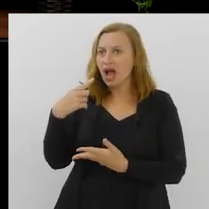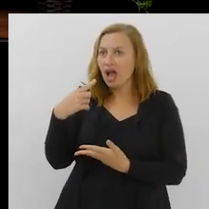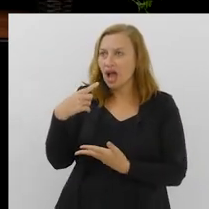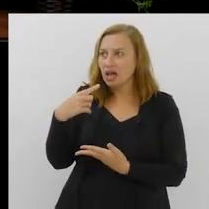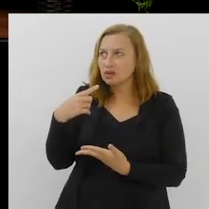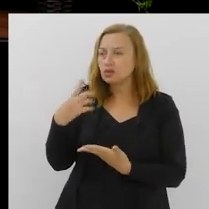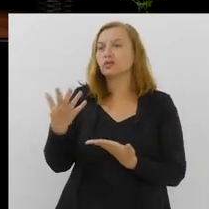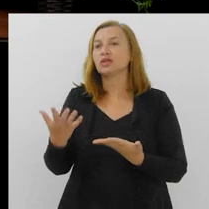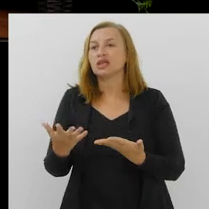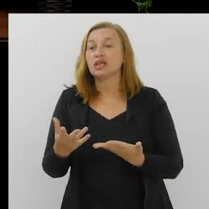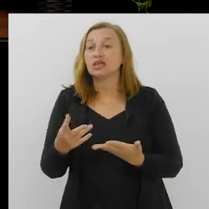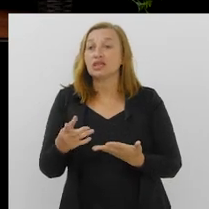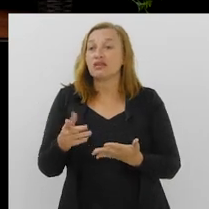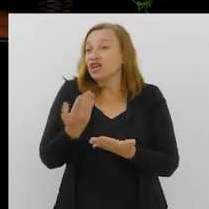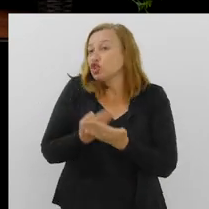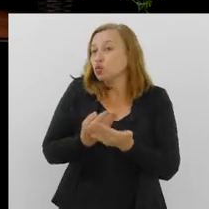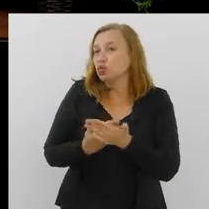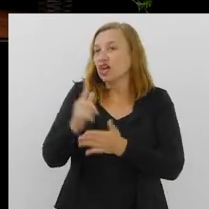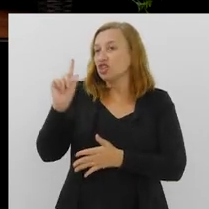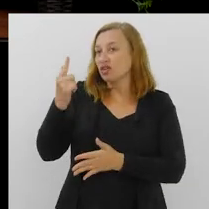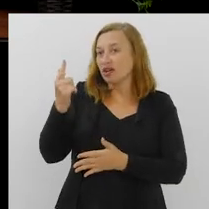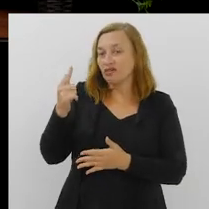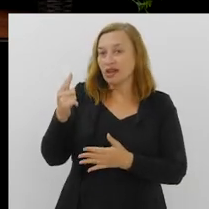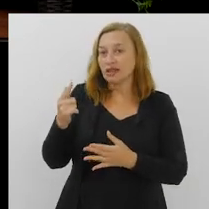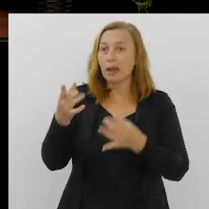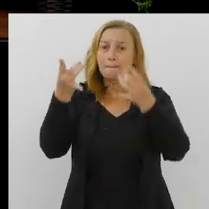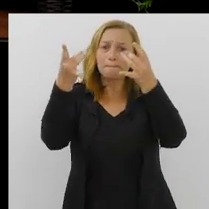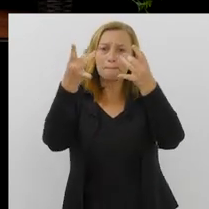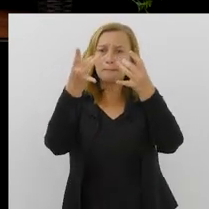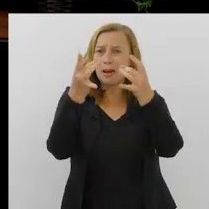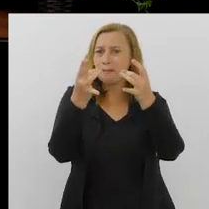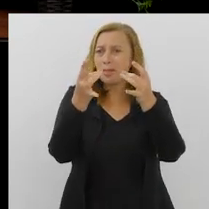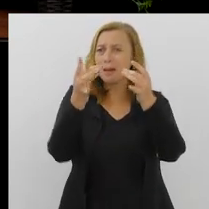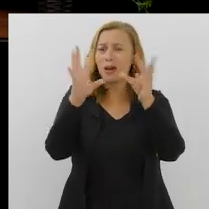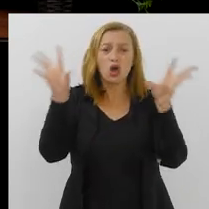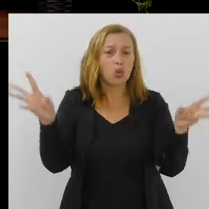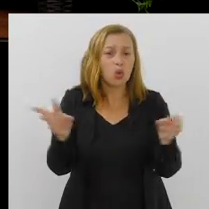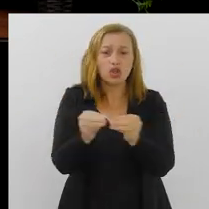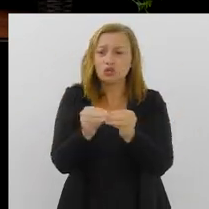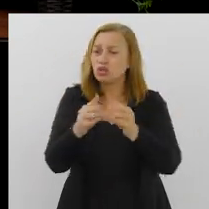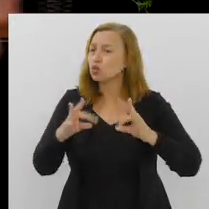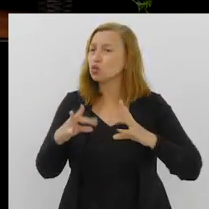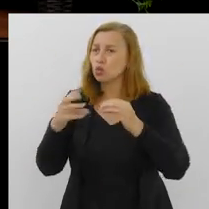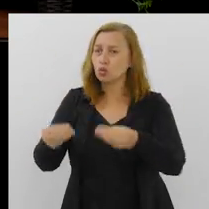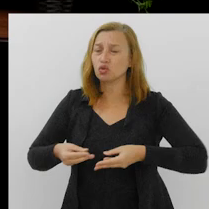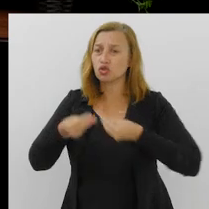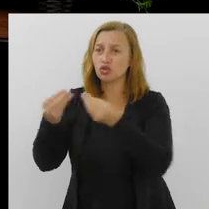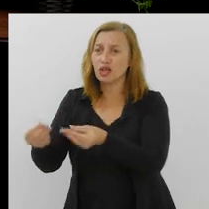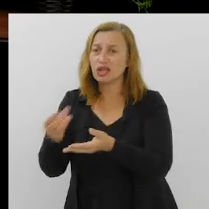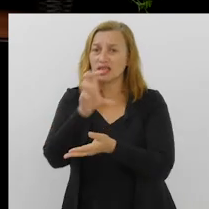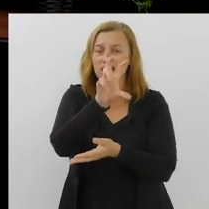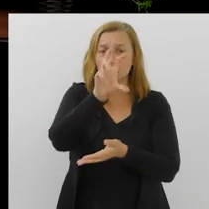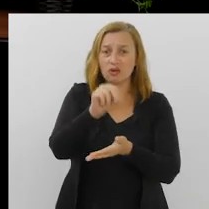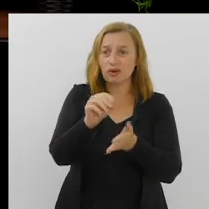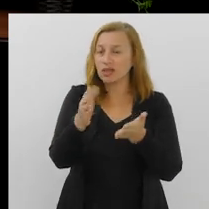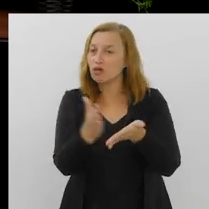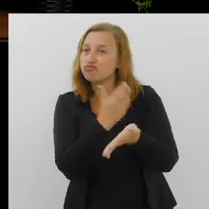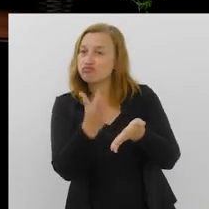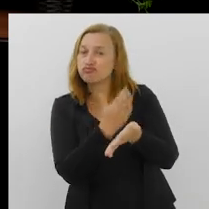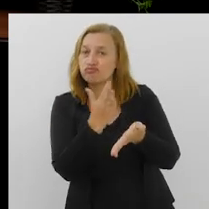recortando aqui para a advocacia, ele quer o manual simplificado, facilitado de 50 páginas, enquanto